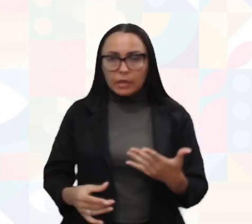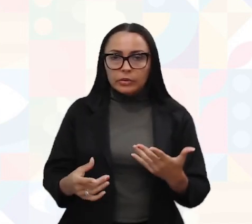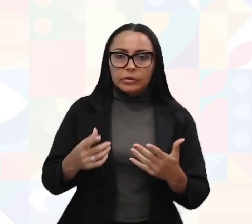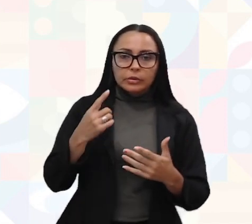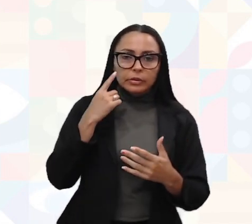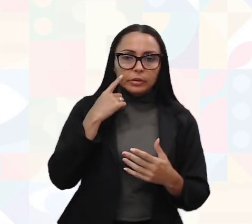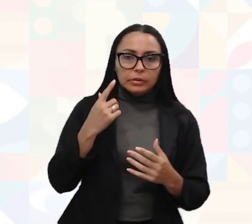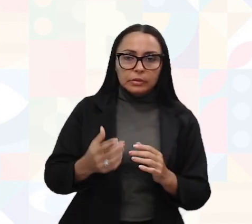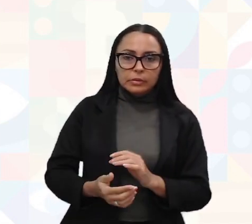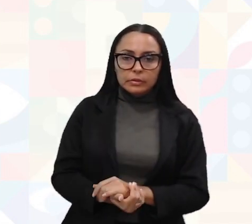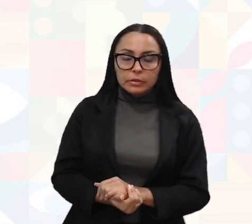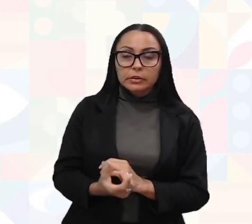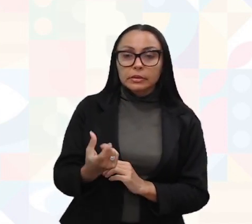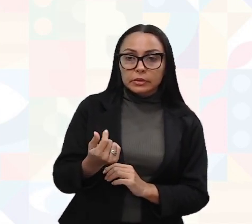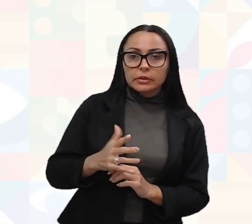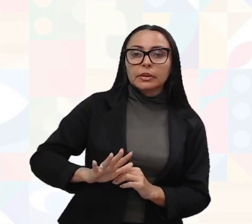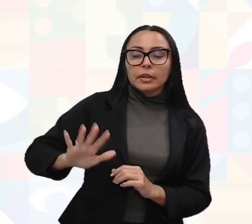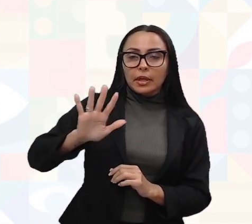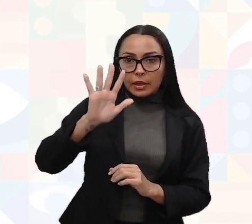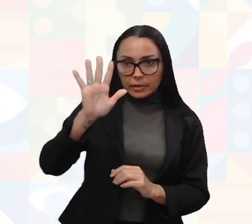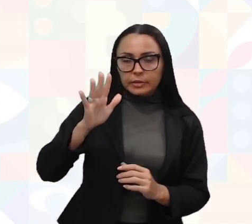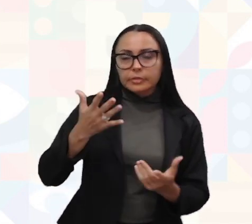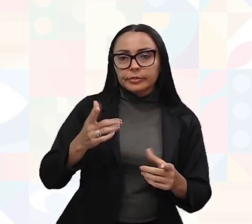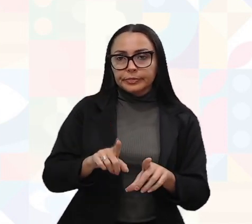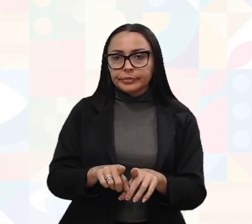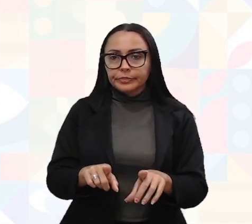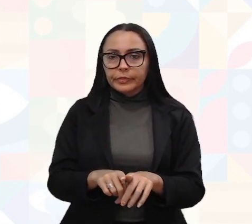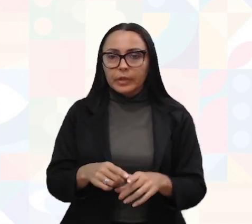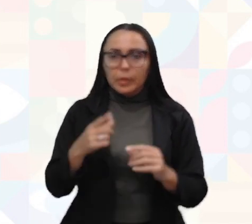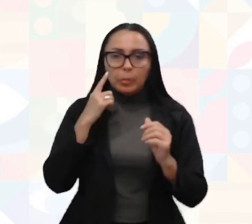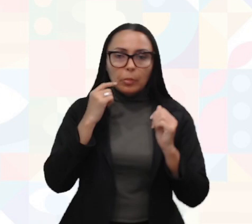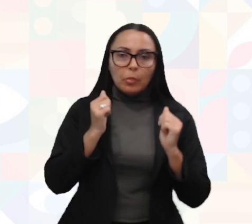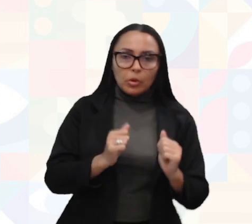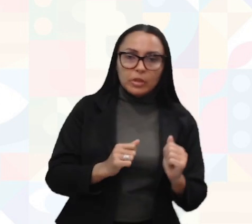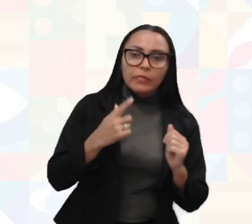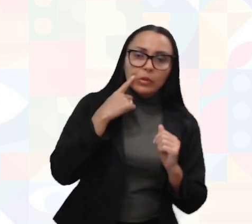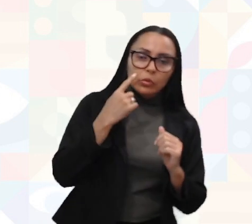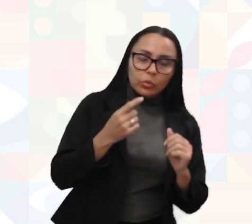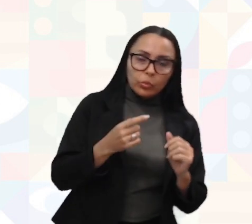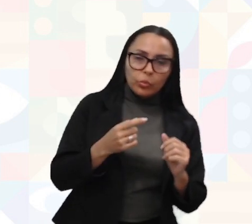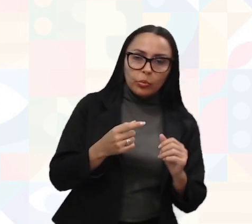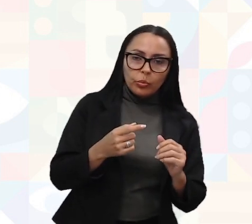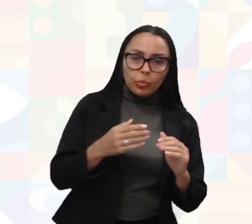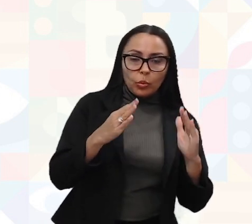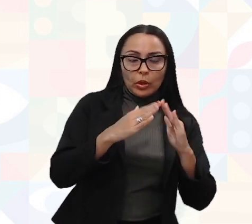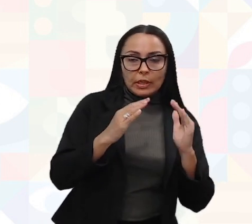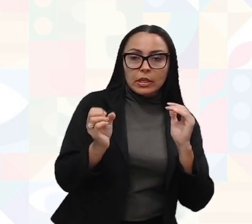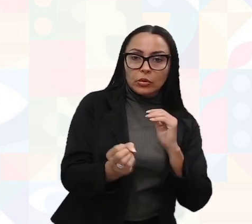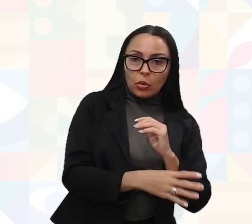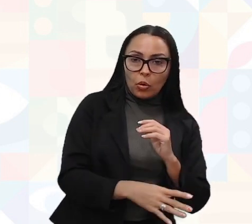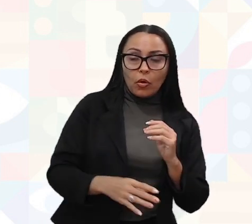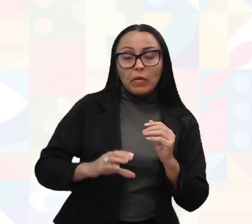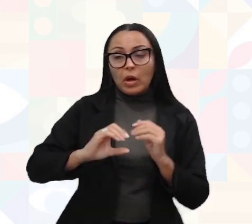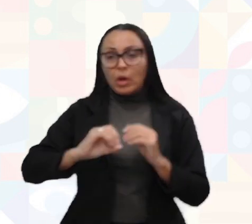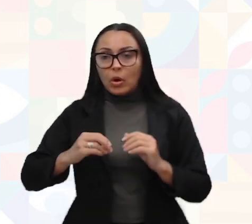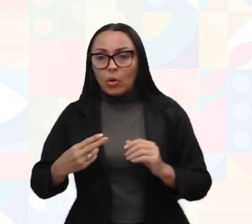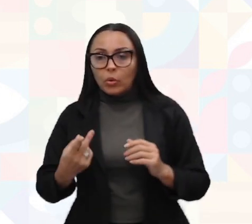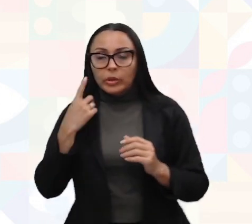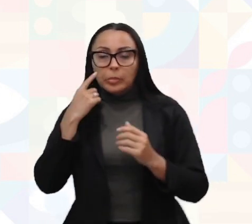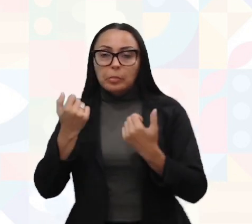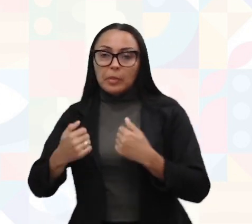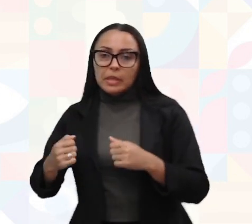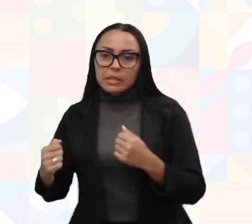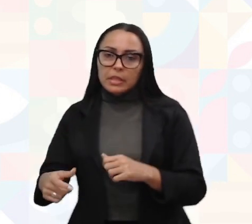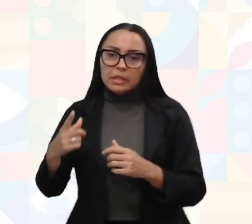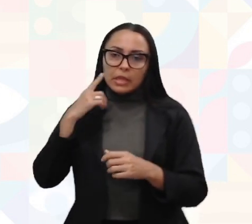caro. Então ele pode ser feito tanto por um imóvel novo ou aquele imóvel que está aí precisando de